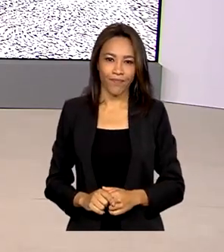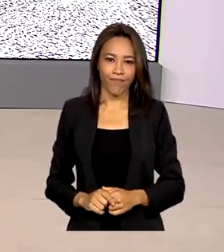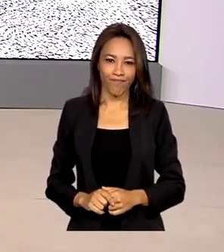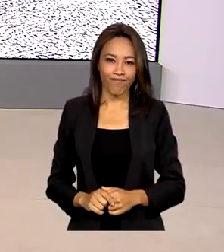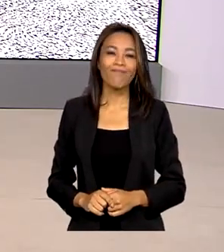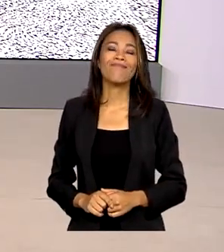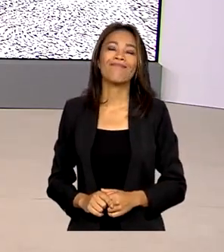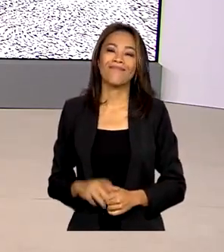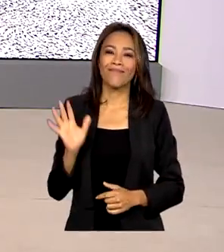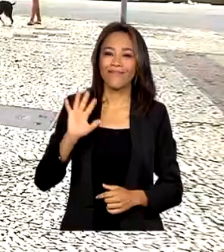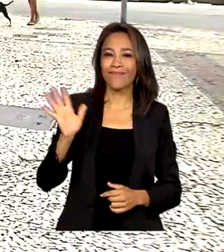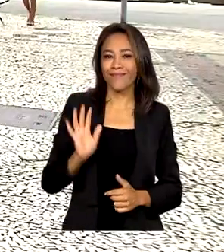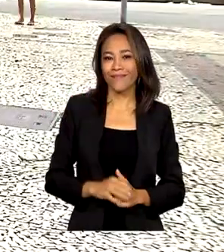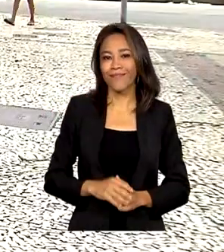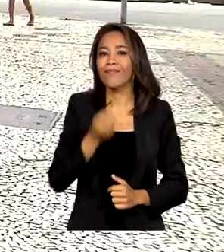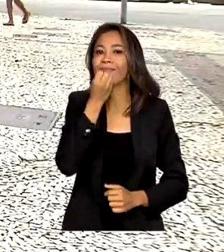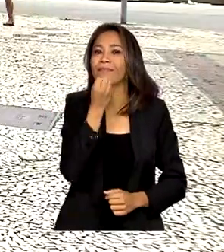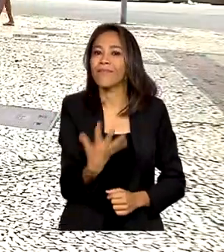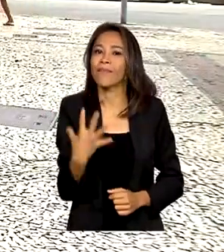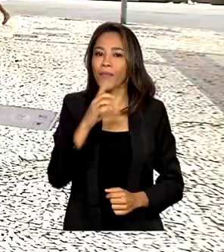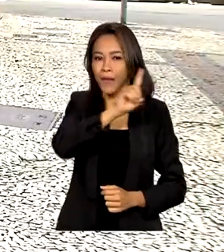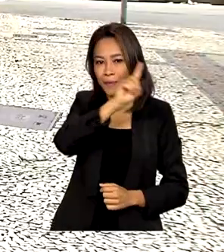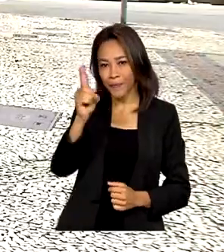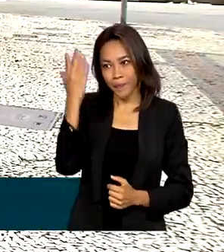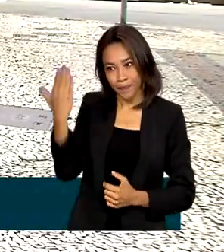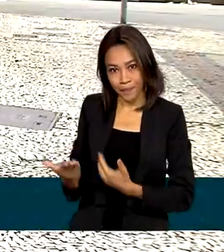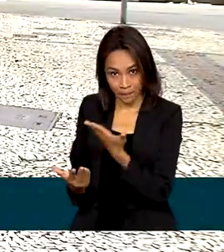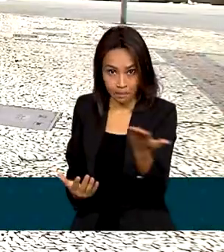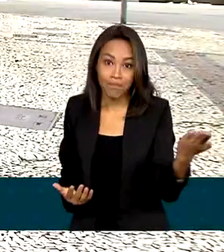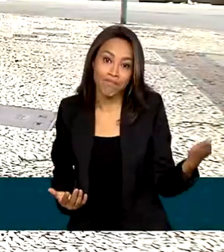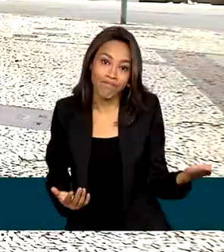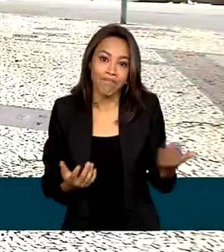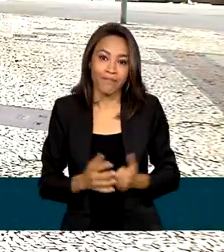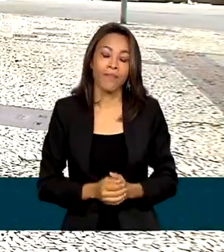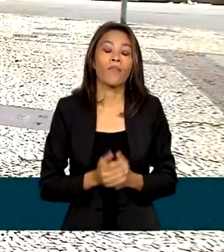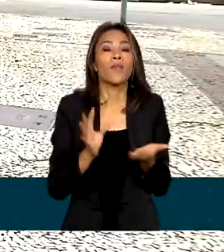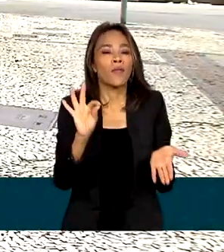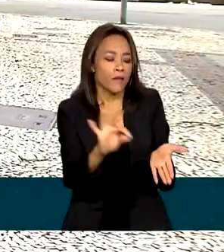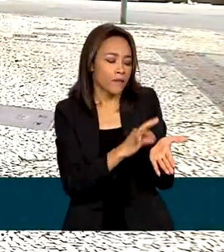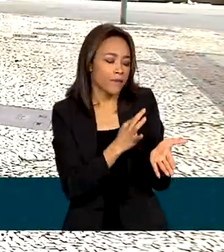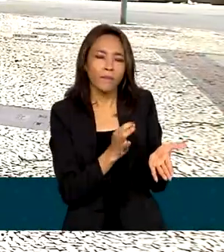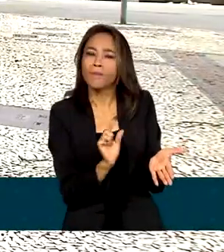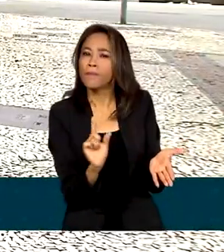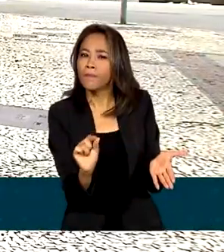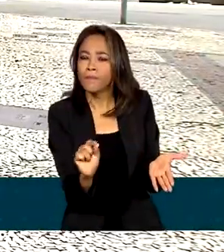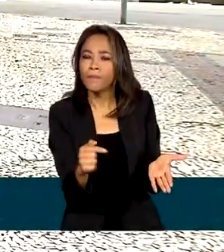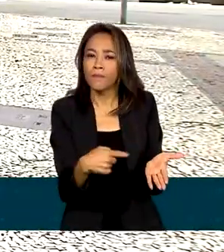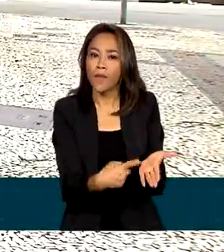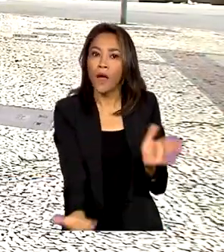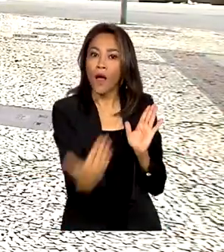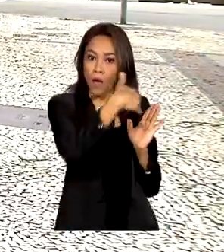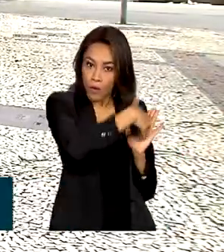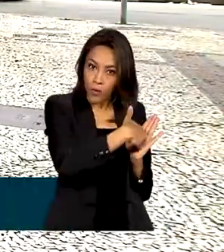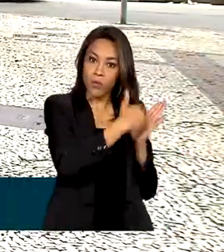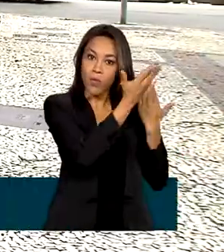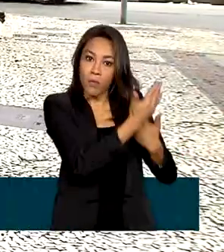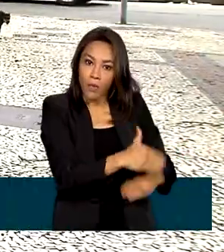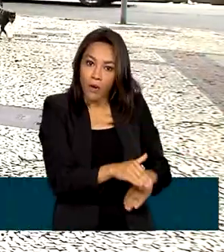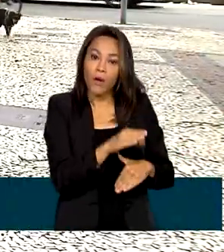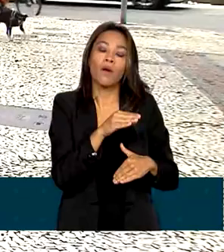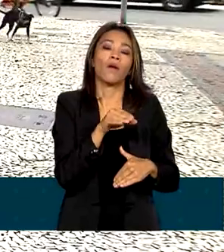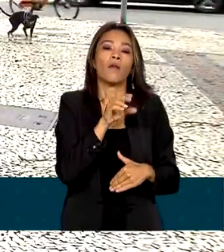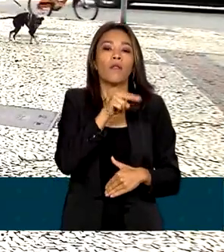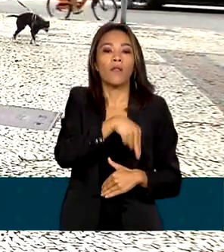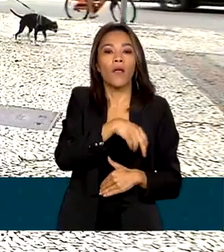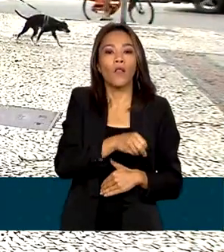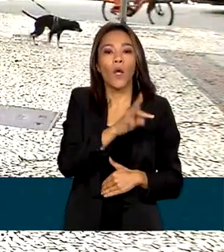Olá, Natália, bom dia para você, bom dia a todos. É isso mesmo, para se inscrever é preciso ter feito a última edição do Enem, não ter